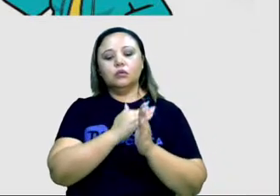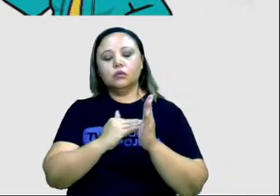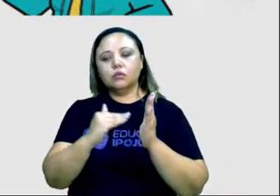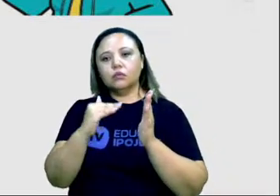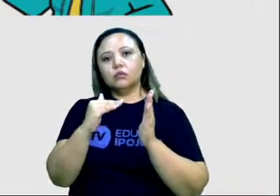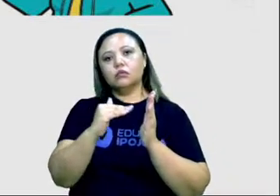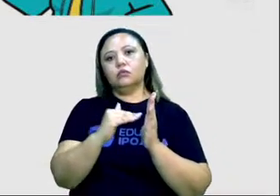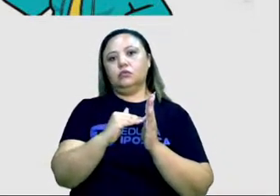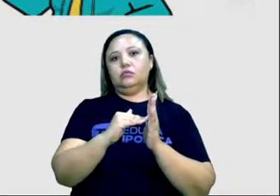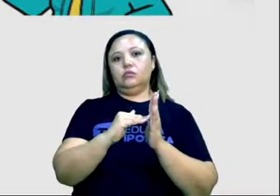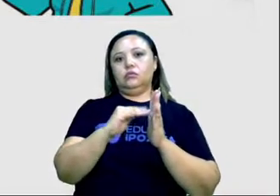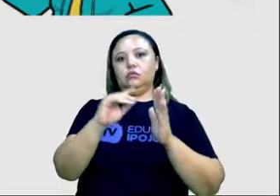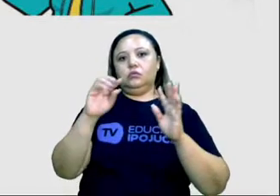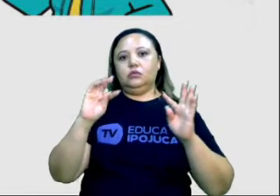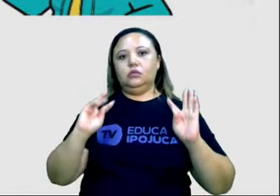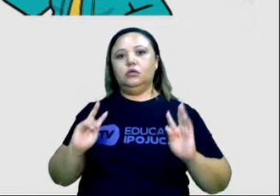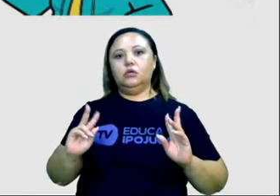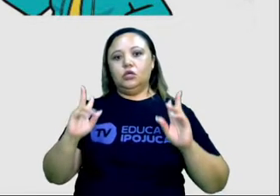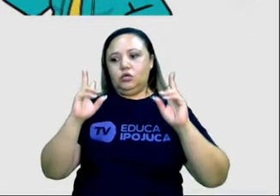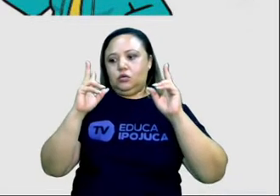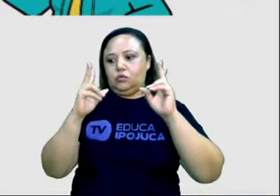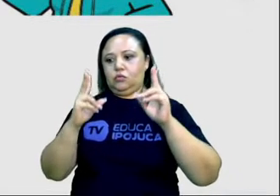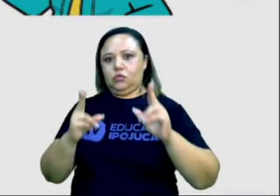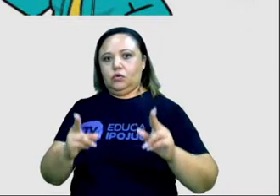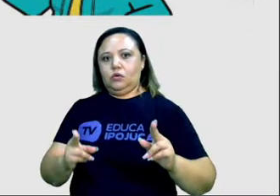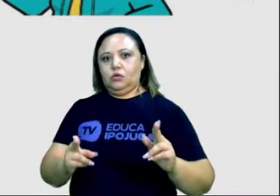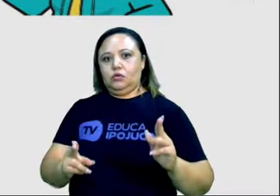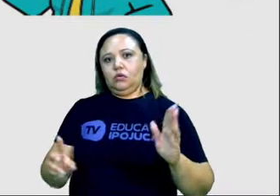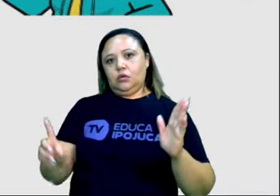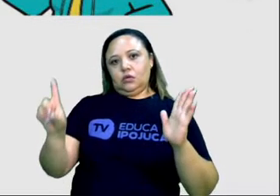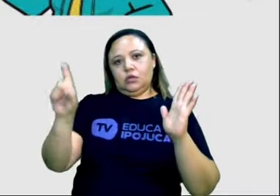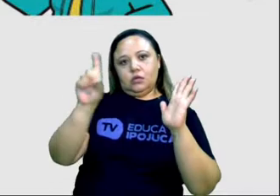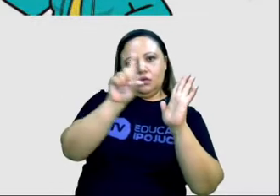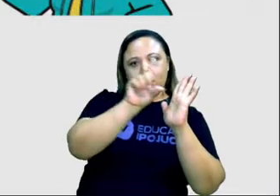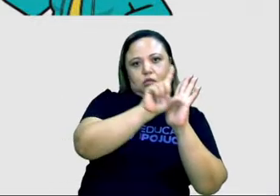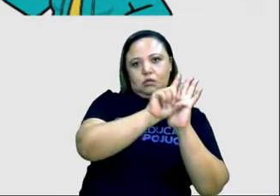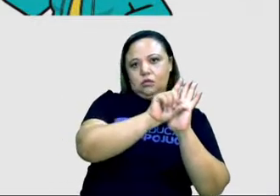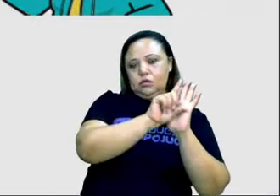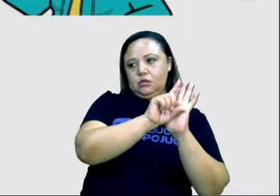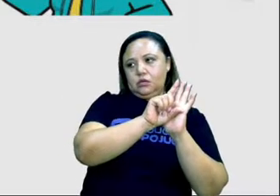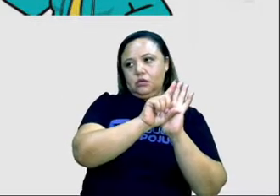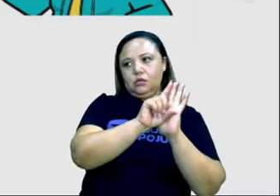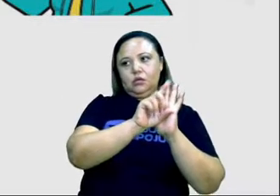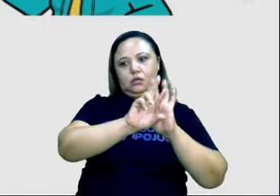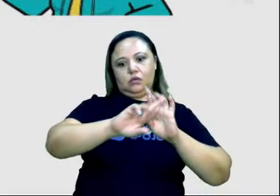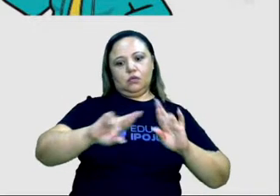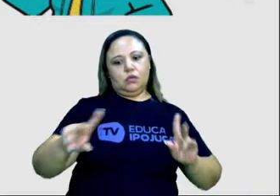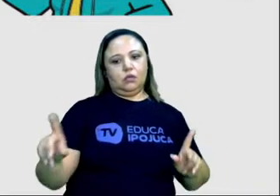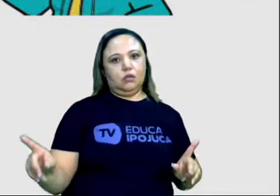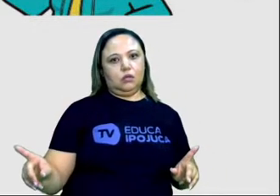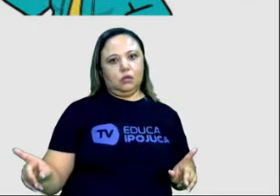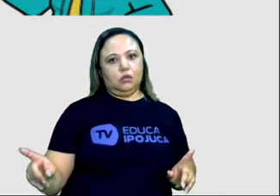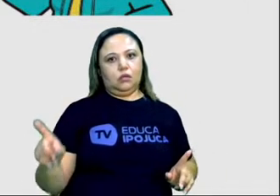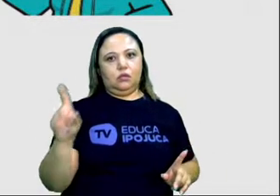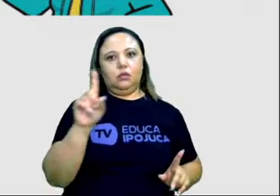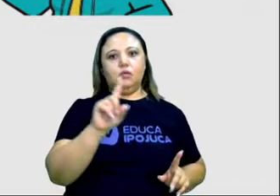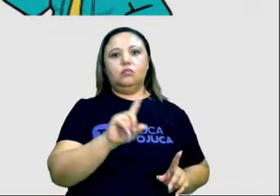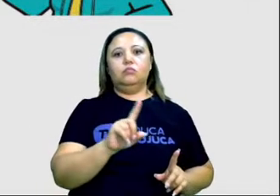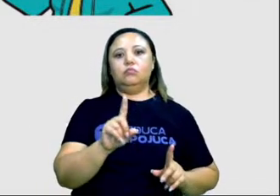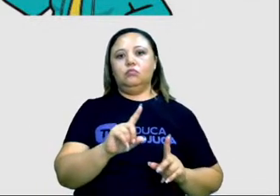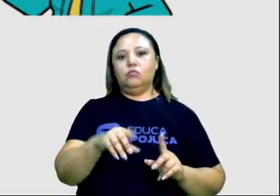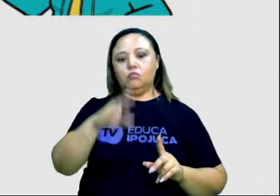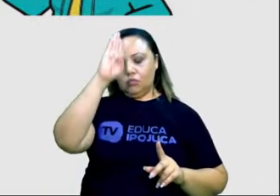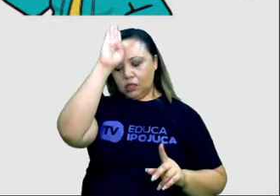iguais perante a lei, sem distinção de qualquer natureza, garantindo-se aos